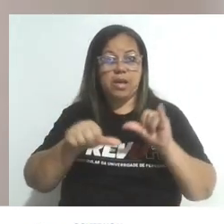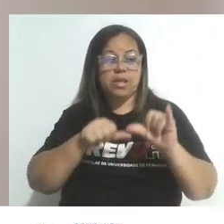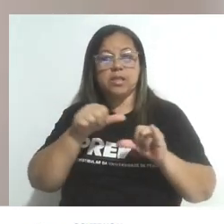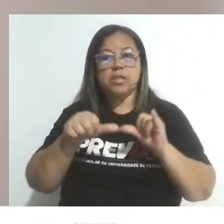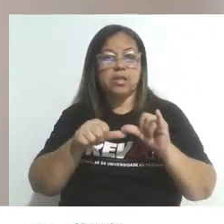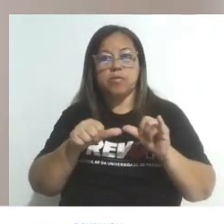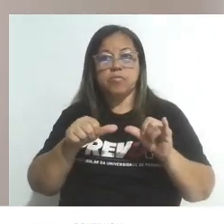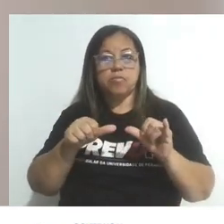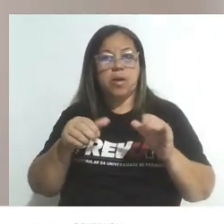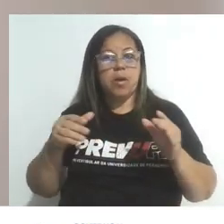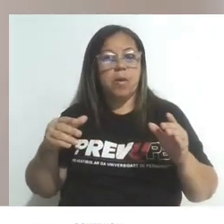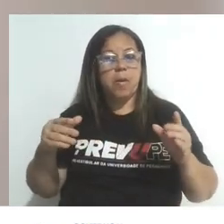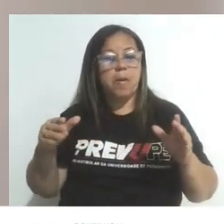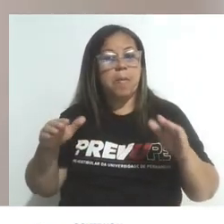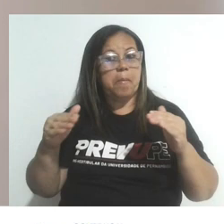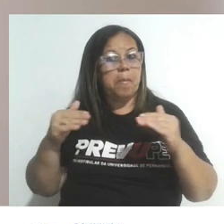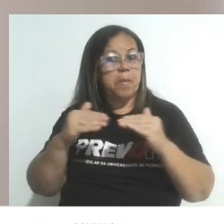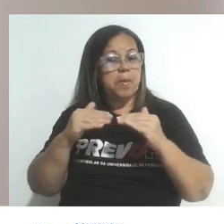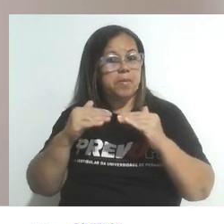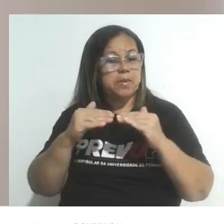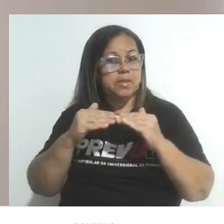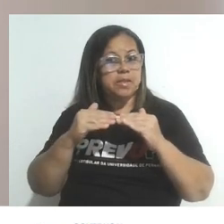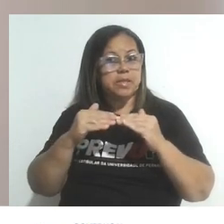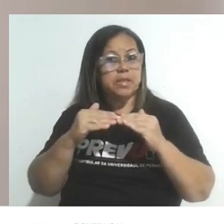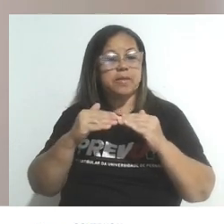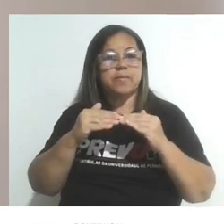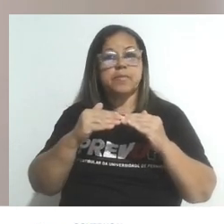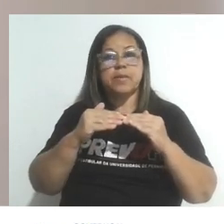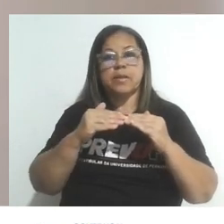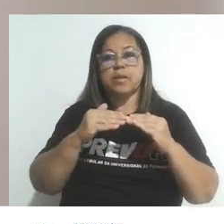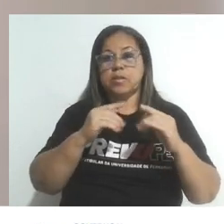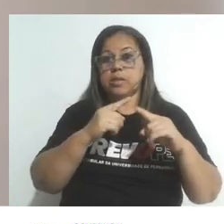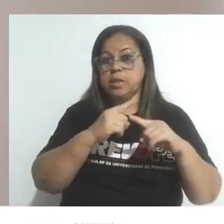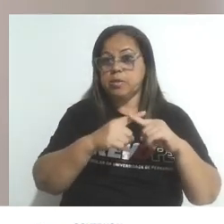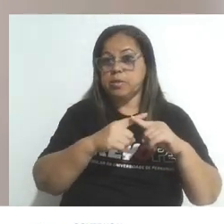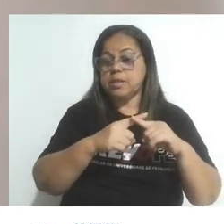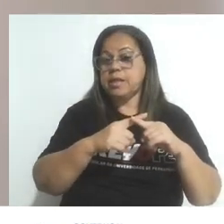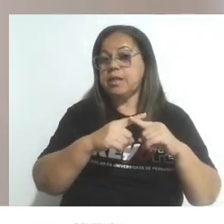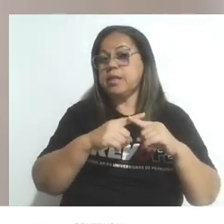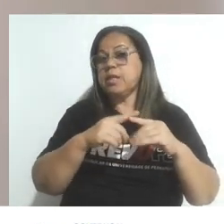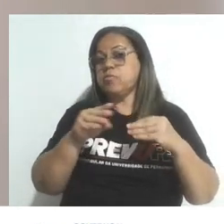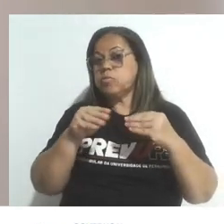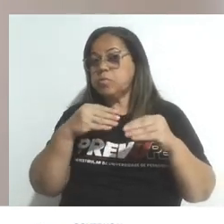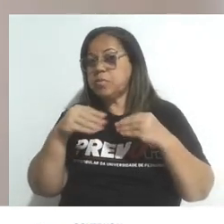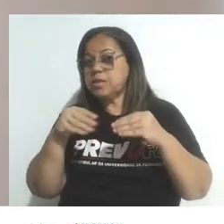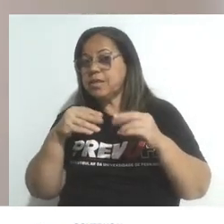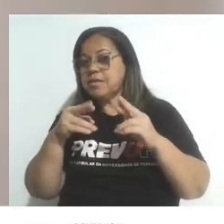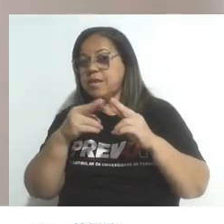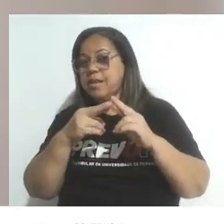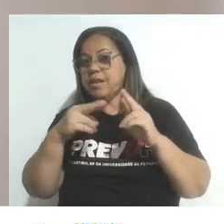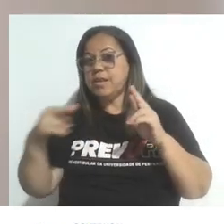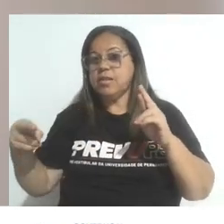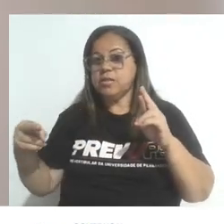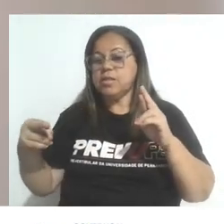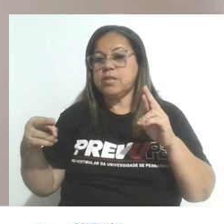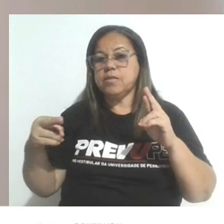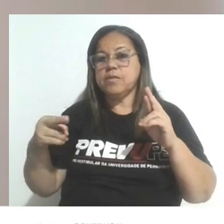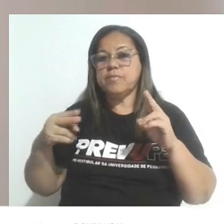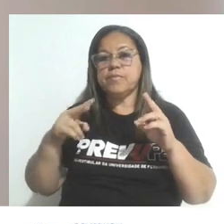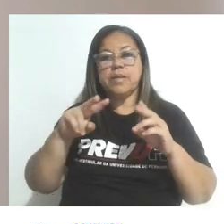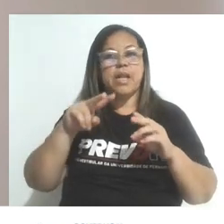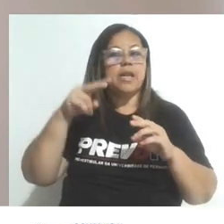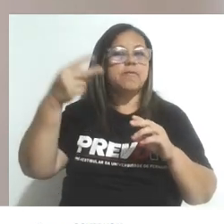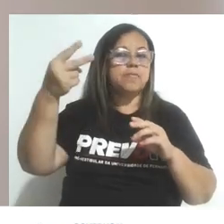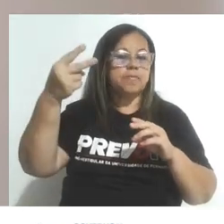proporcional ao produto das concentrações das substâncias reagentes elevadas a um